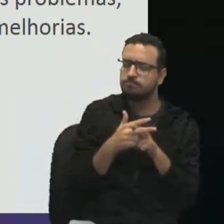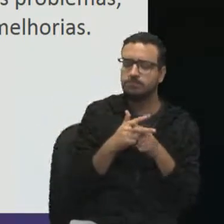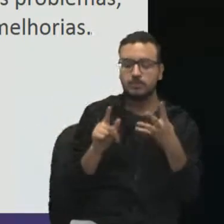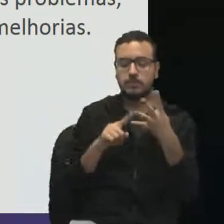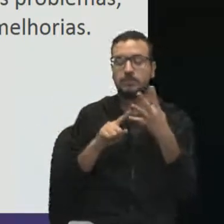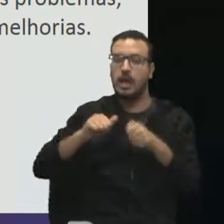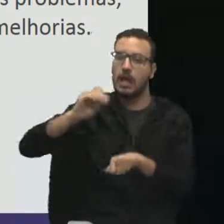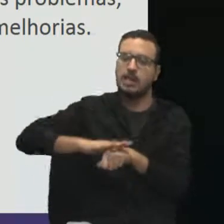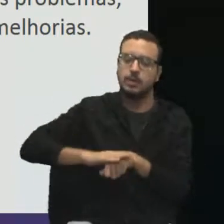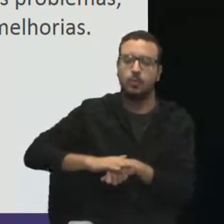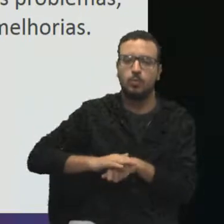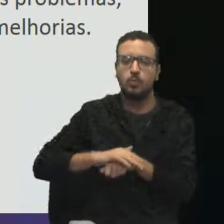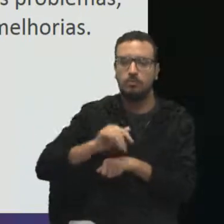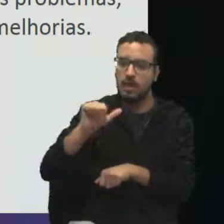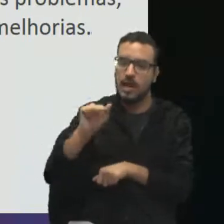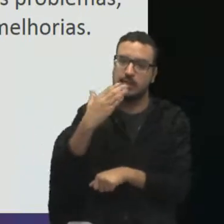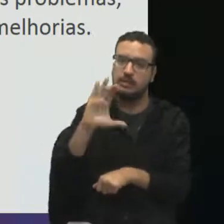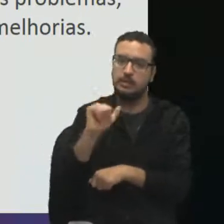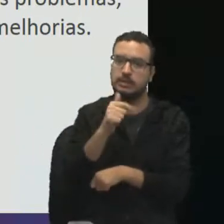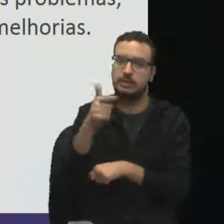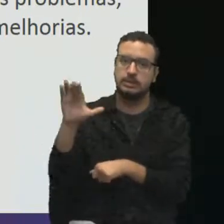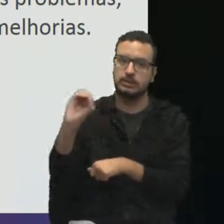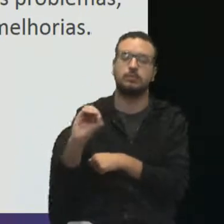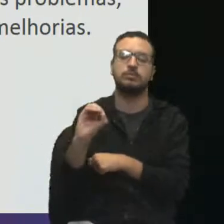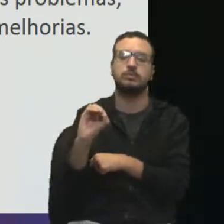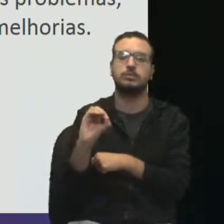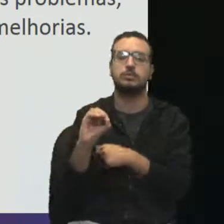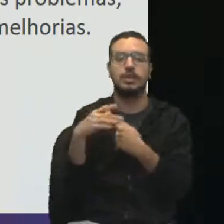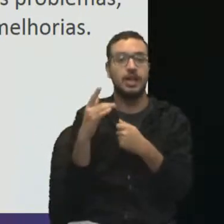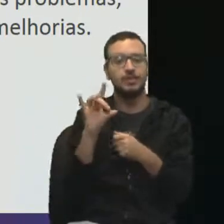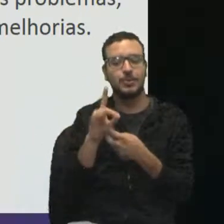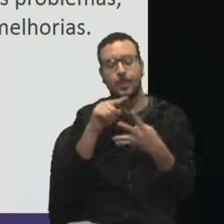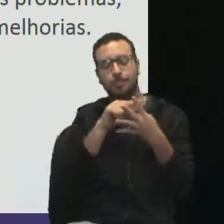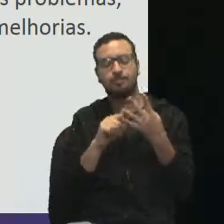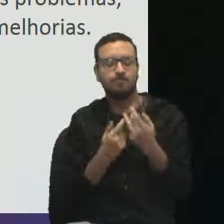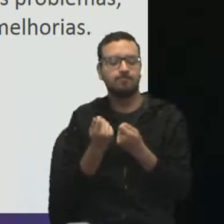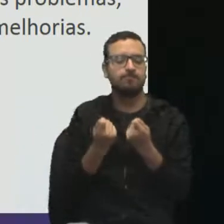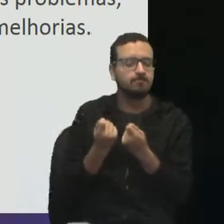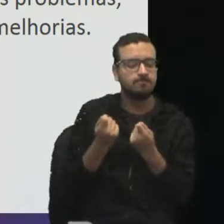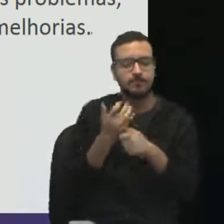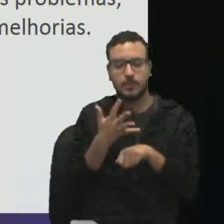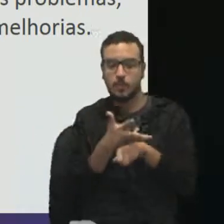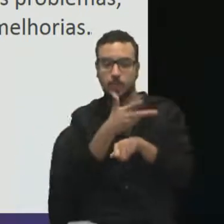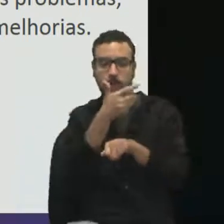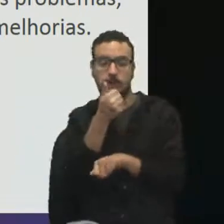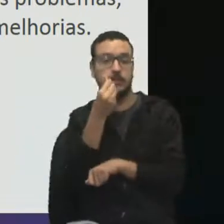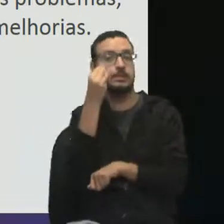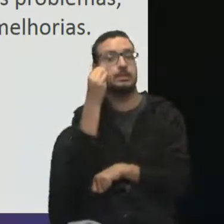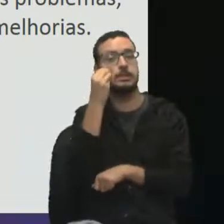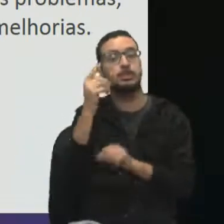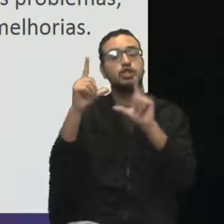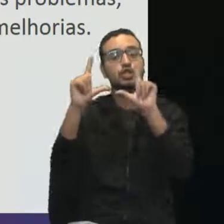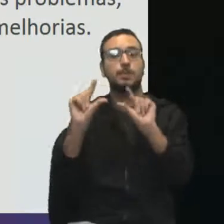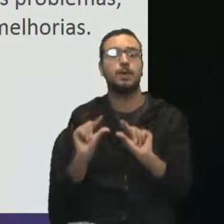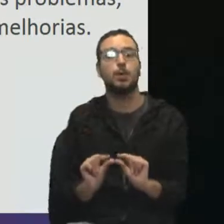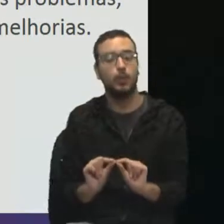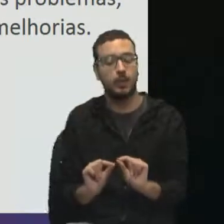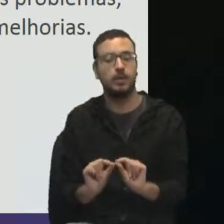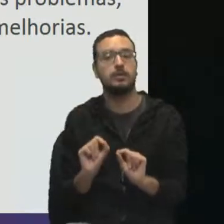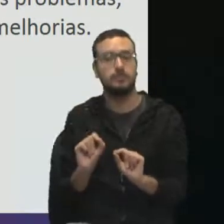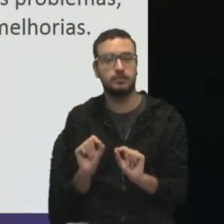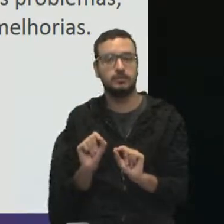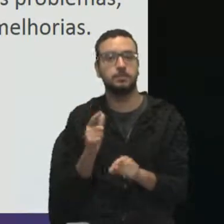Nada mais é do que uma ferramenta de apoio à qualidade que visa, então, minimizar, ó, lembra que eu quero eliminar